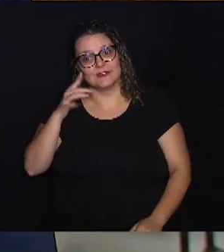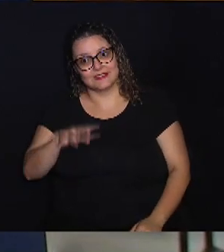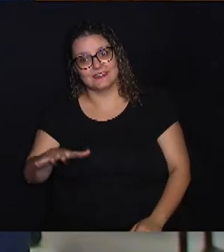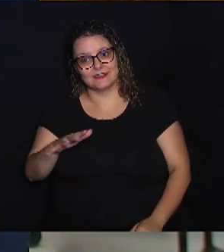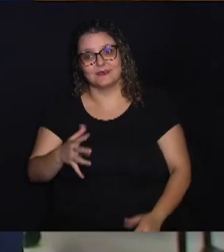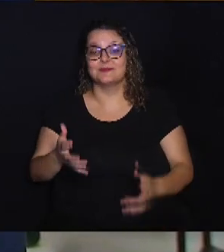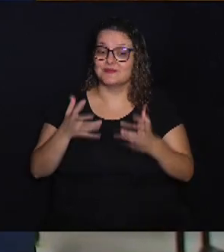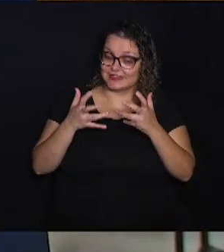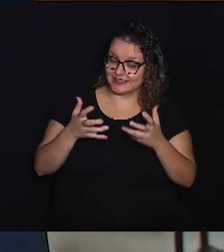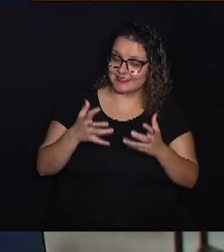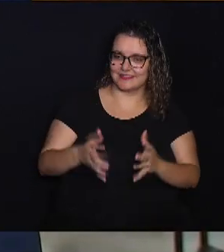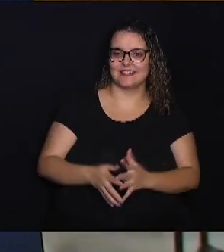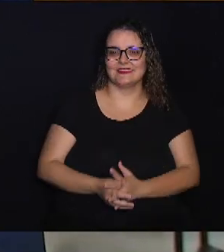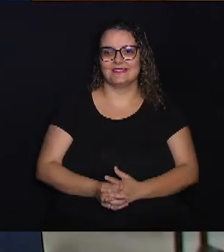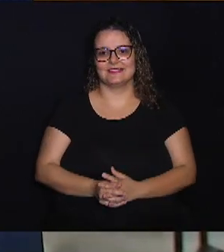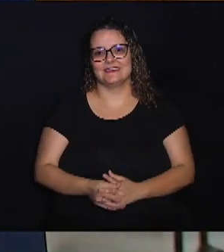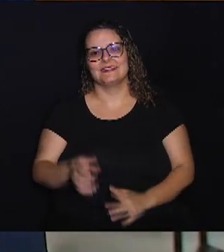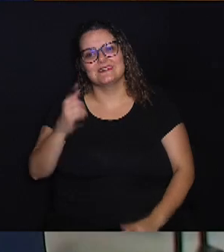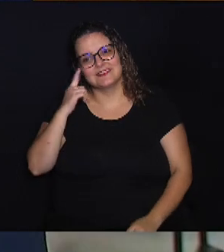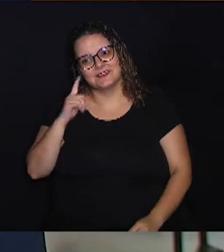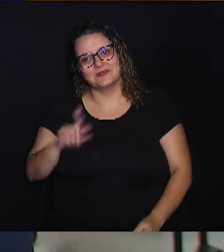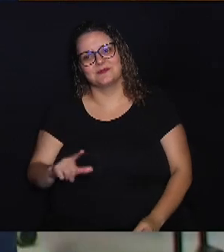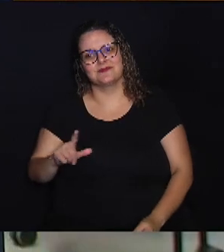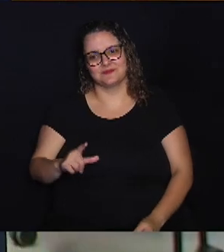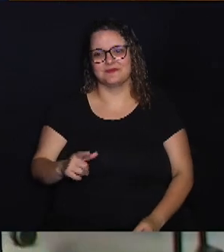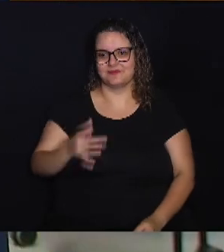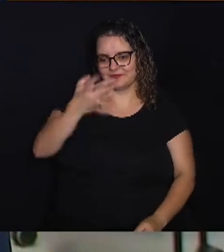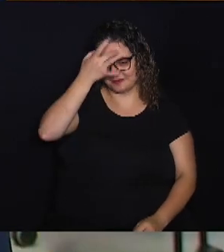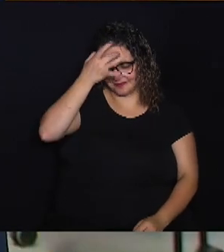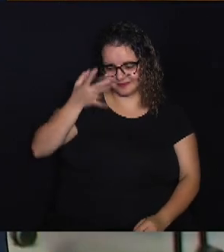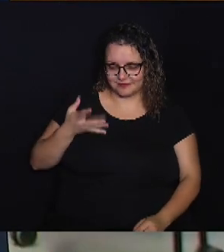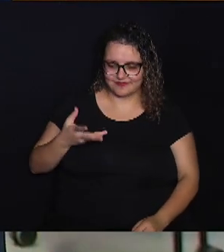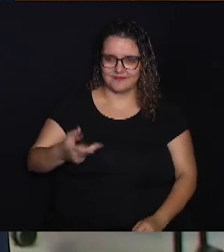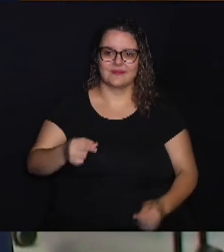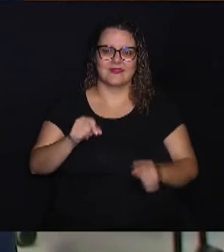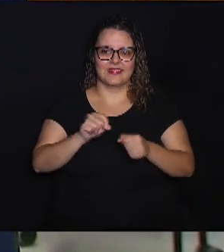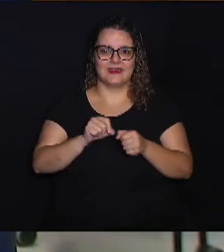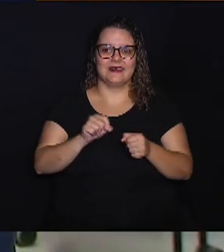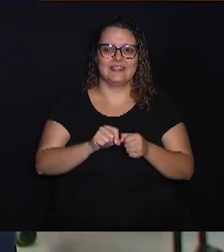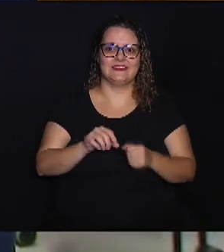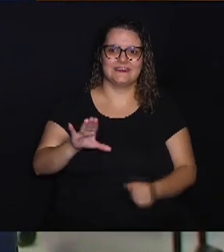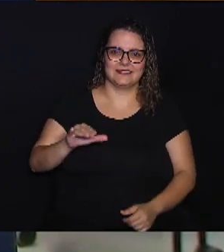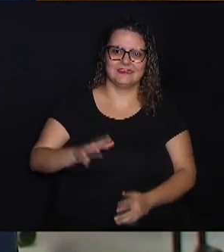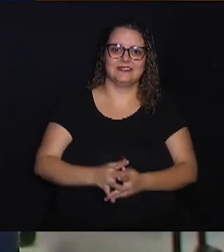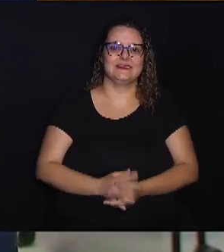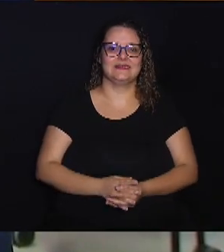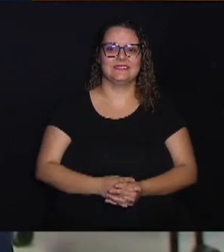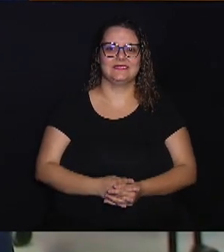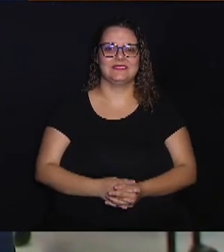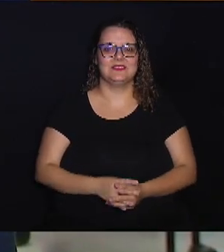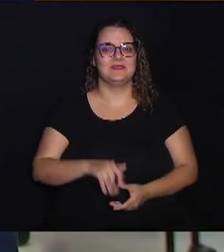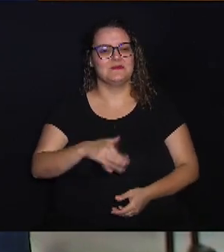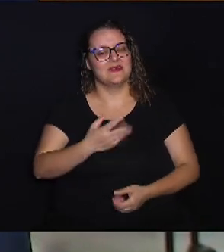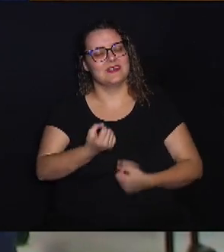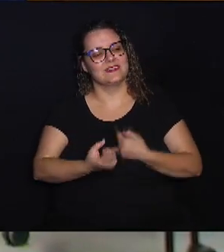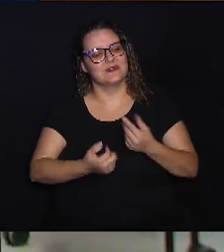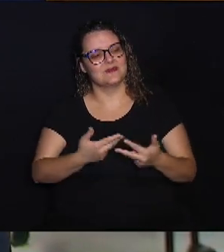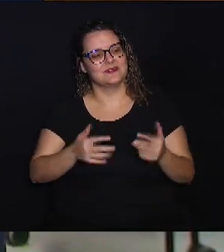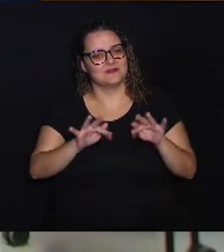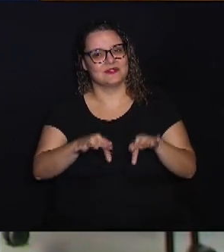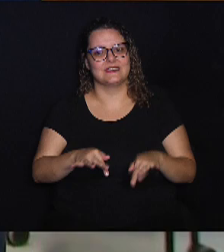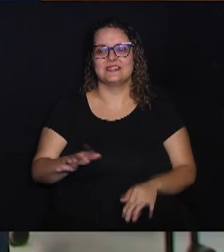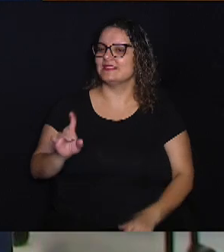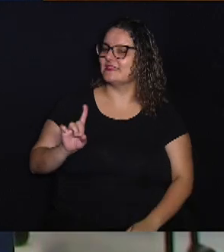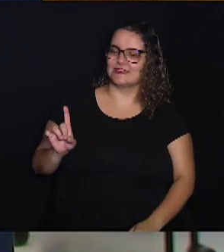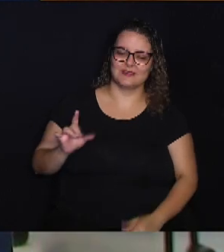eles querem, né? E, obviamente, a sua vocação para fazer ciência. Boa, mais alguma coisa para encerrar? Não, só